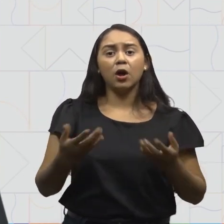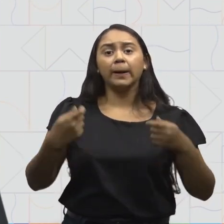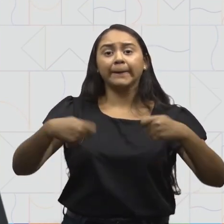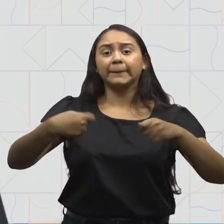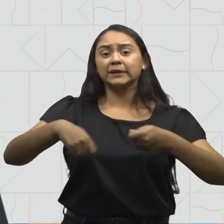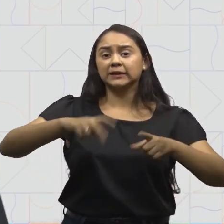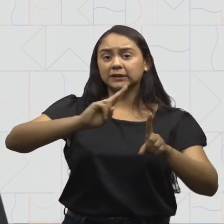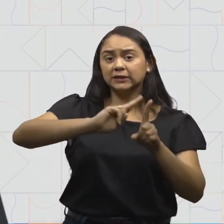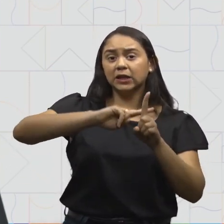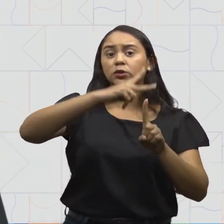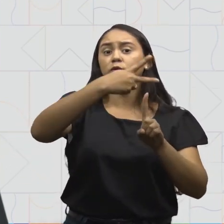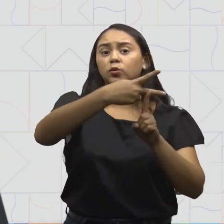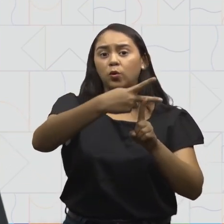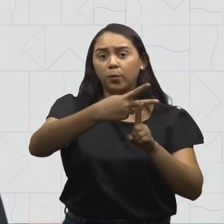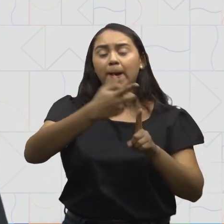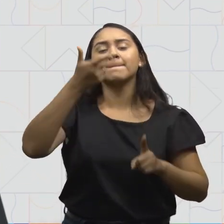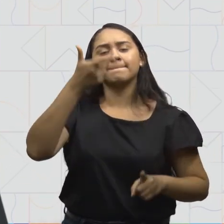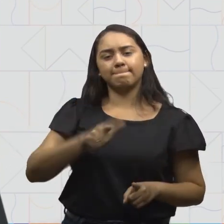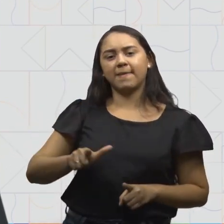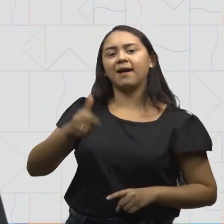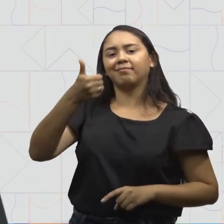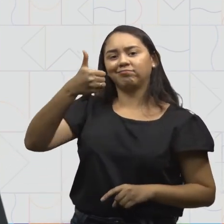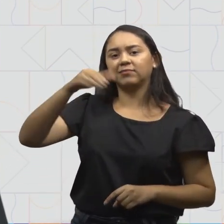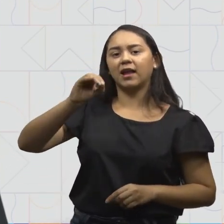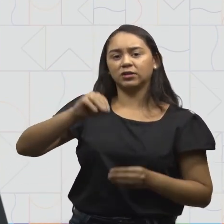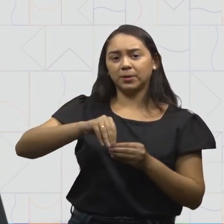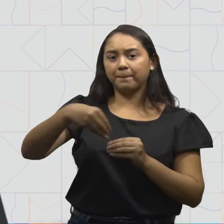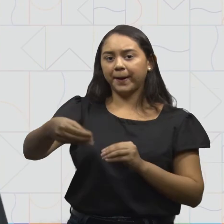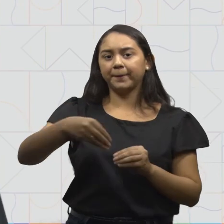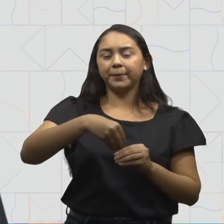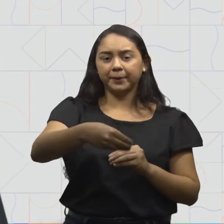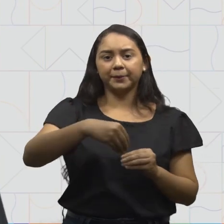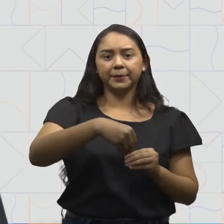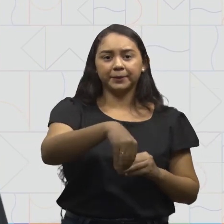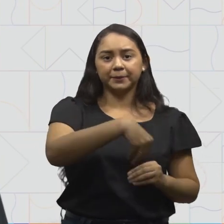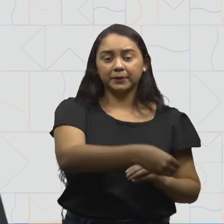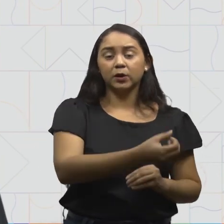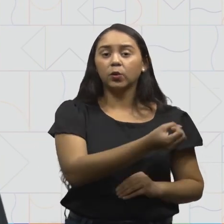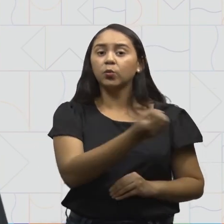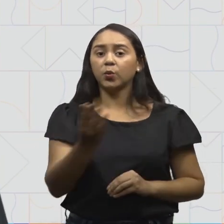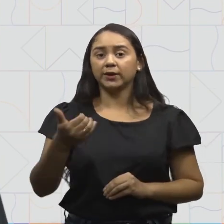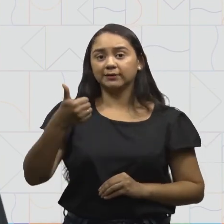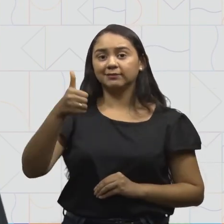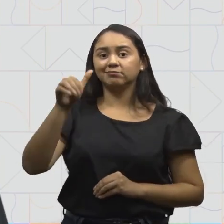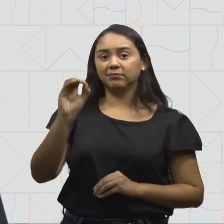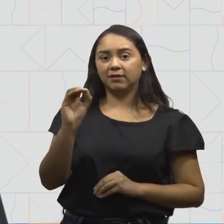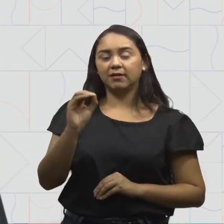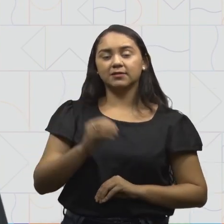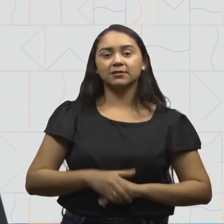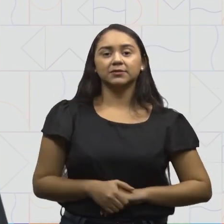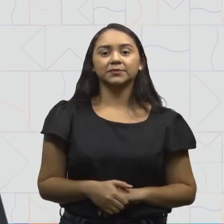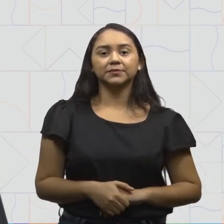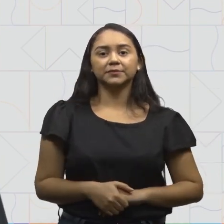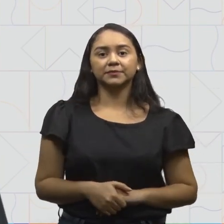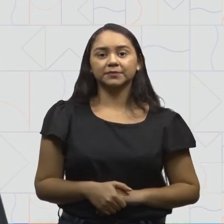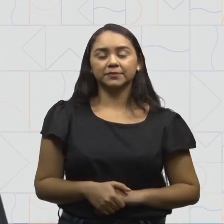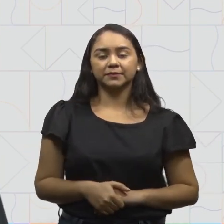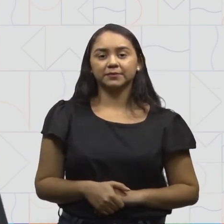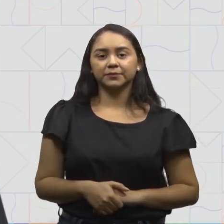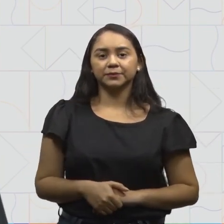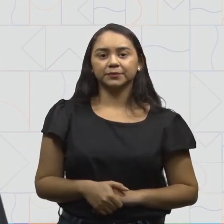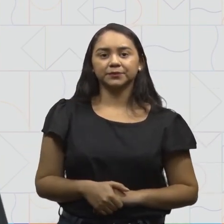queremos o dobro. Então, nós vamos colocar mais dez. Um, dois, três, quatro, cinco,